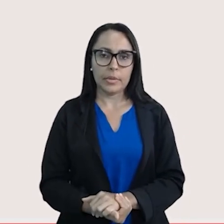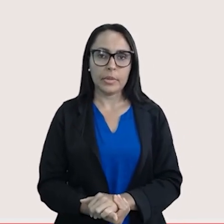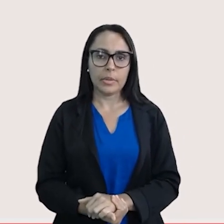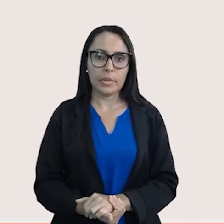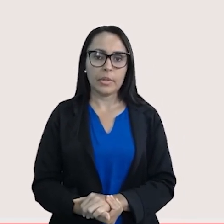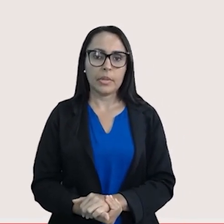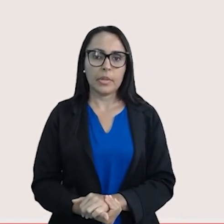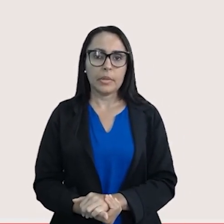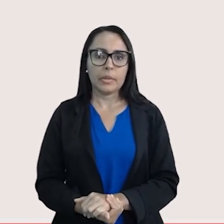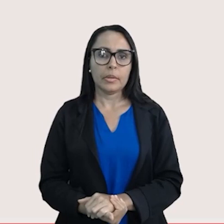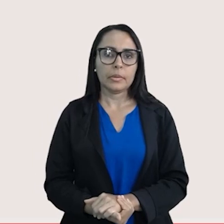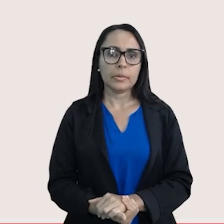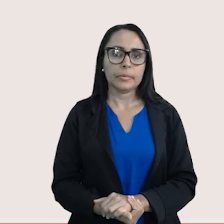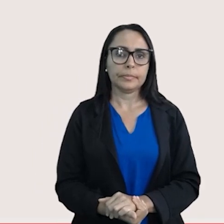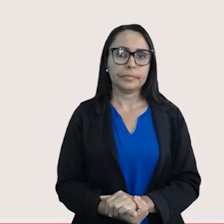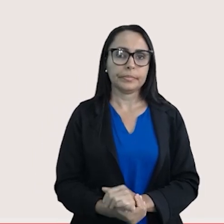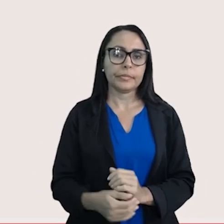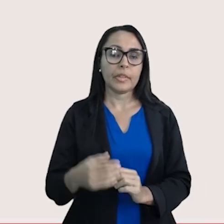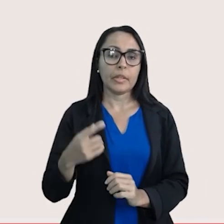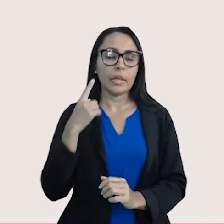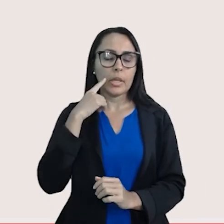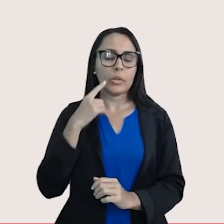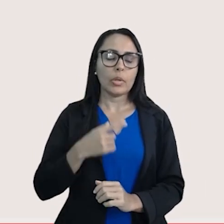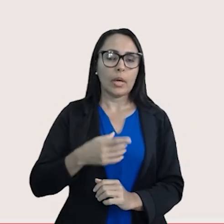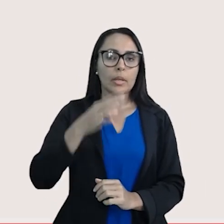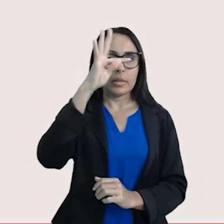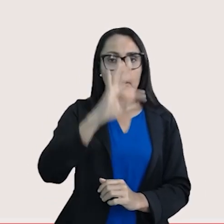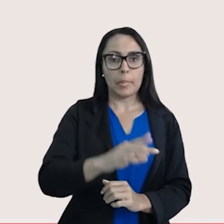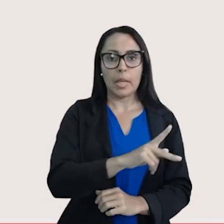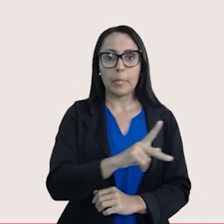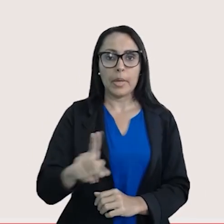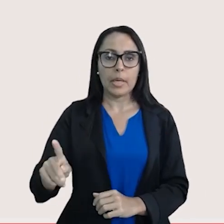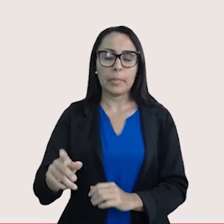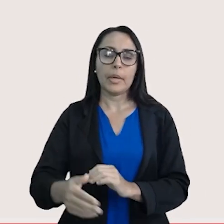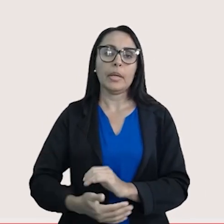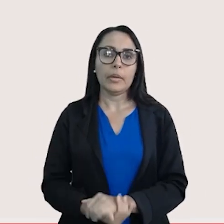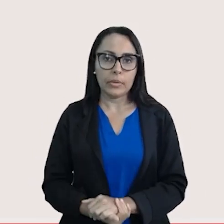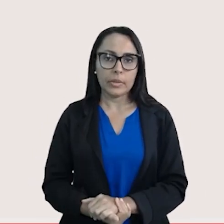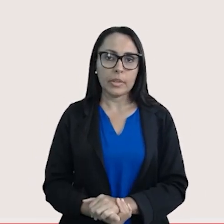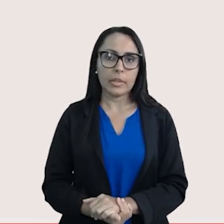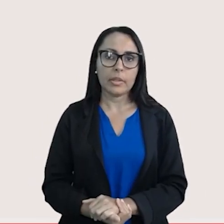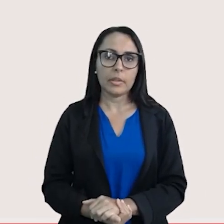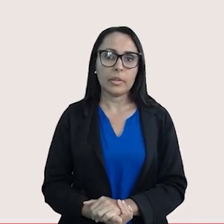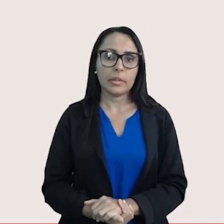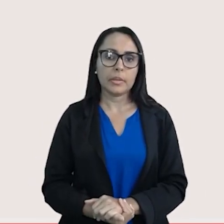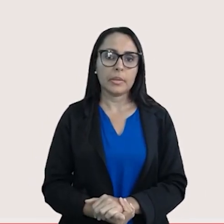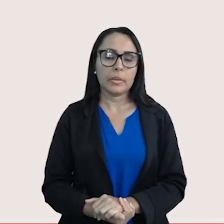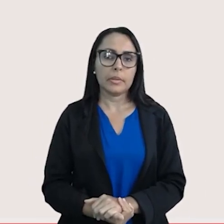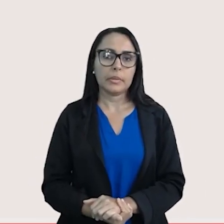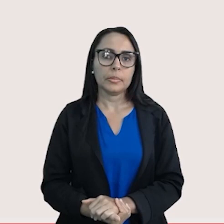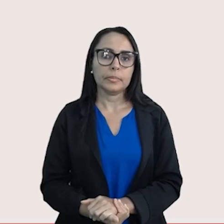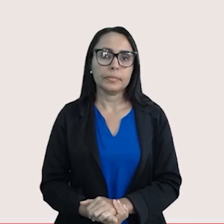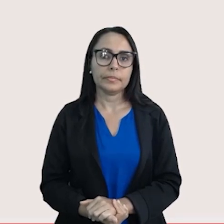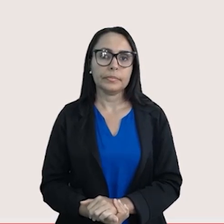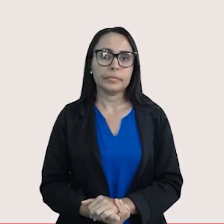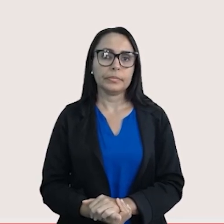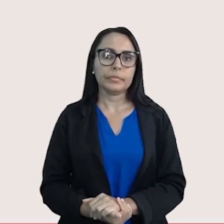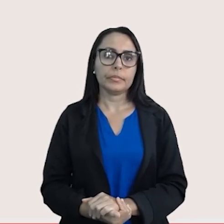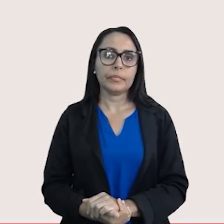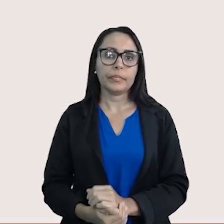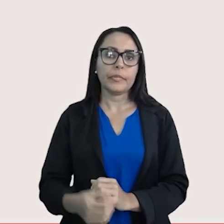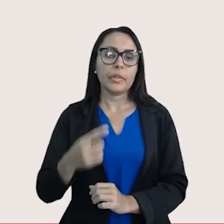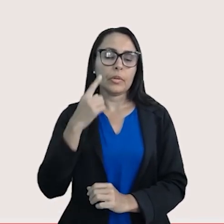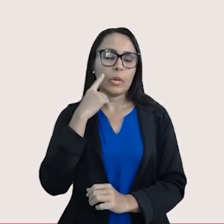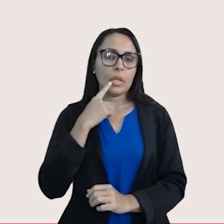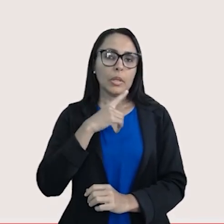A eletronegatividade dentro da tabela periódica, ela cresce da esquerda para a direita e de baixo para cima. No qual